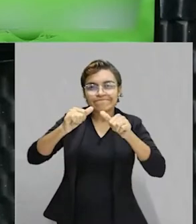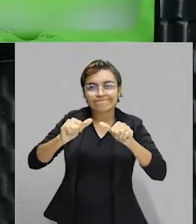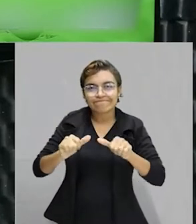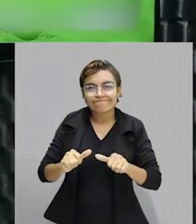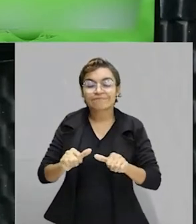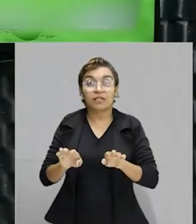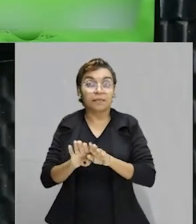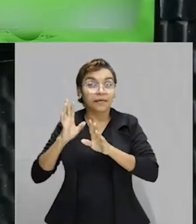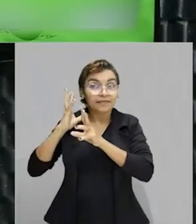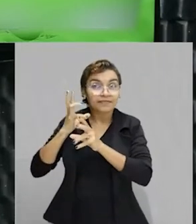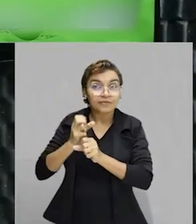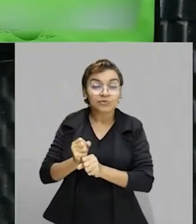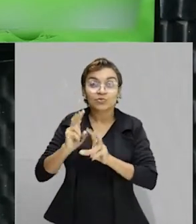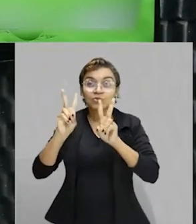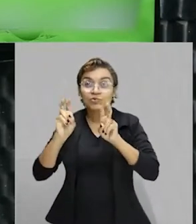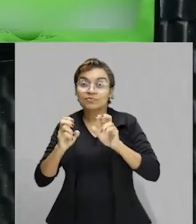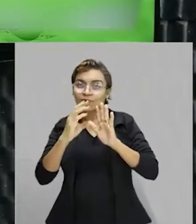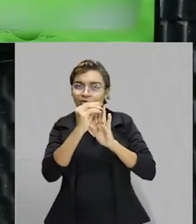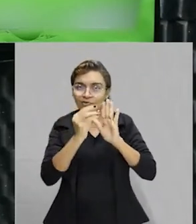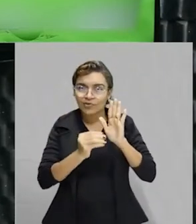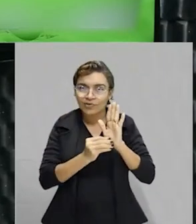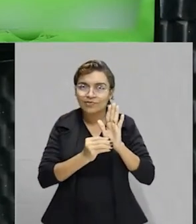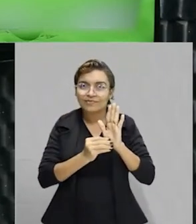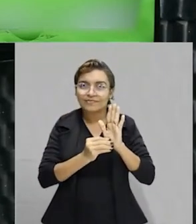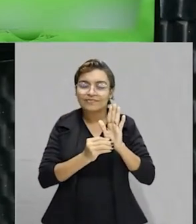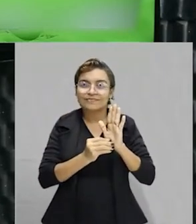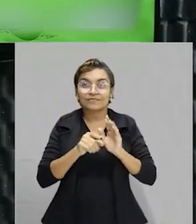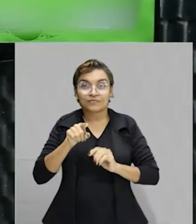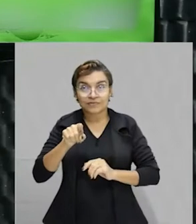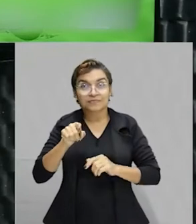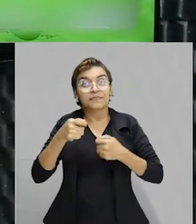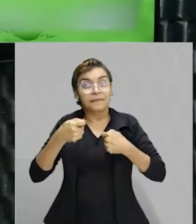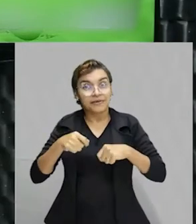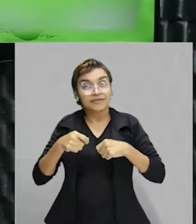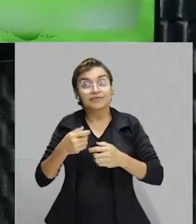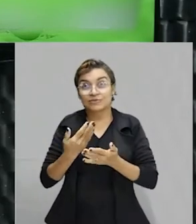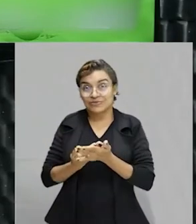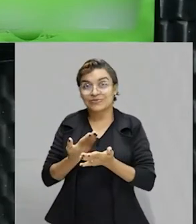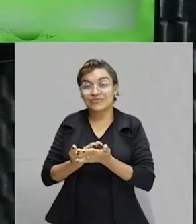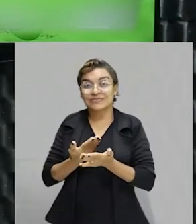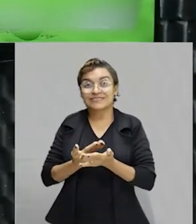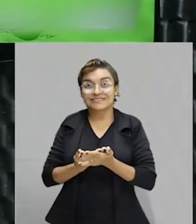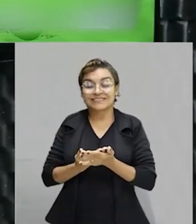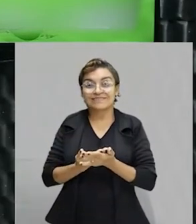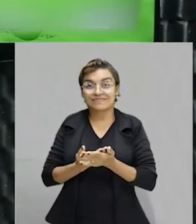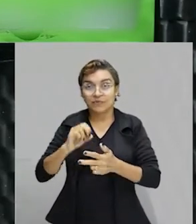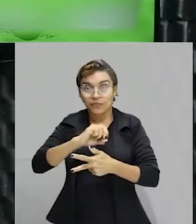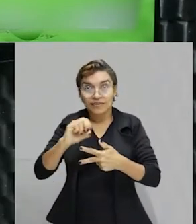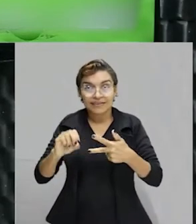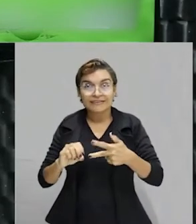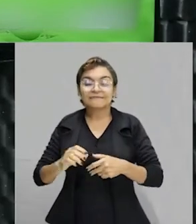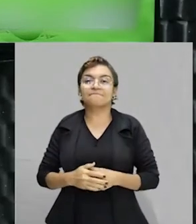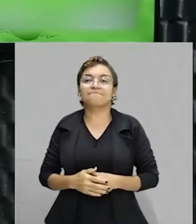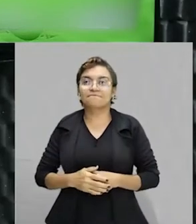bem apurada dos conteúdos que você vai ser necessário para estudar, claro, para se preparar para o Enem. Então,